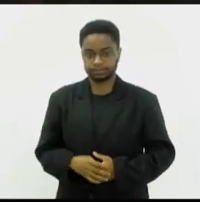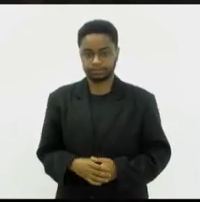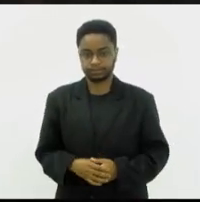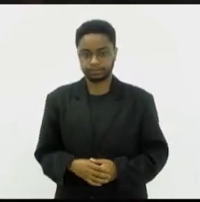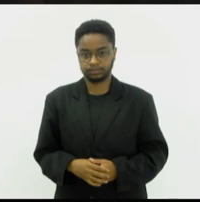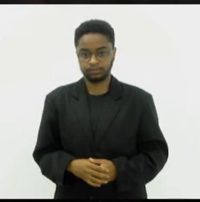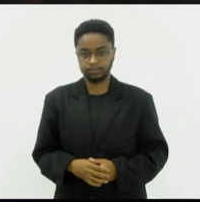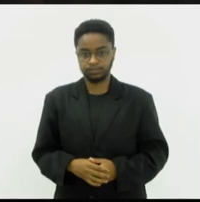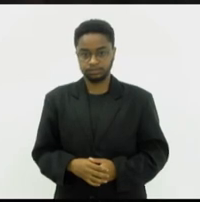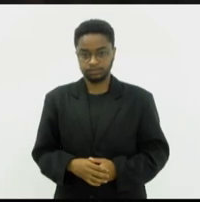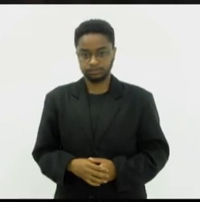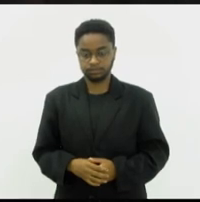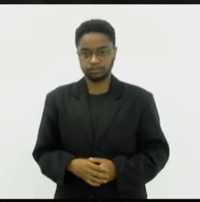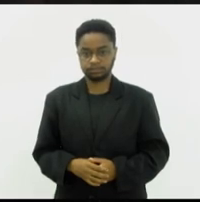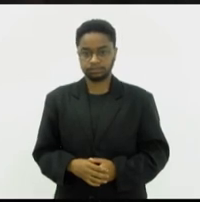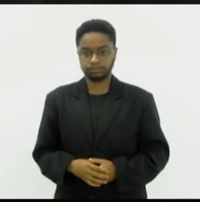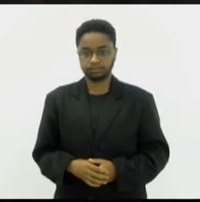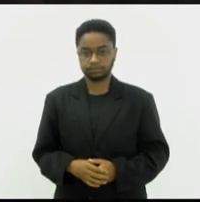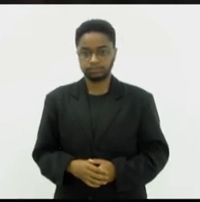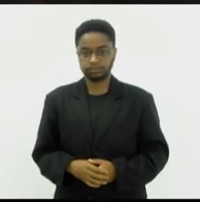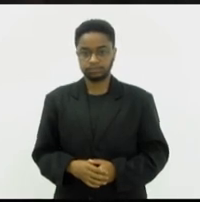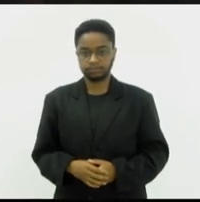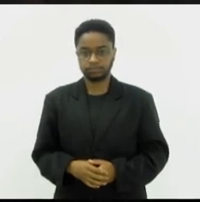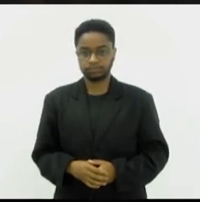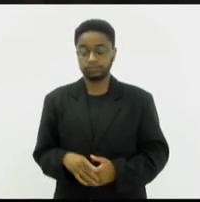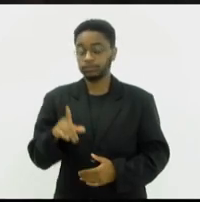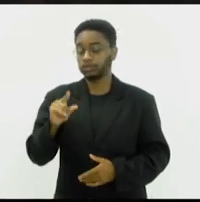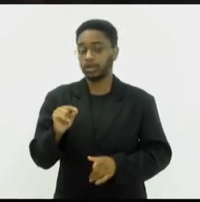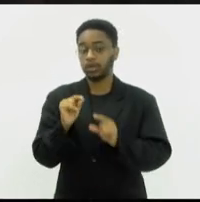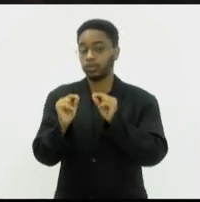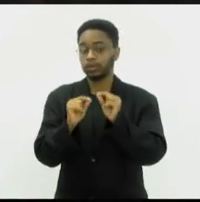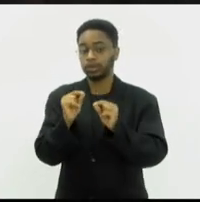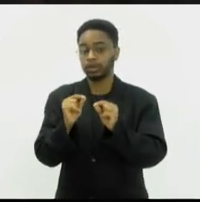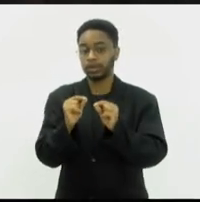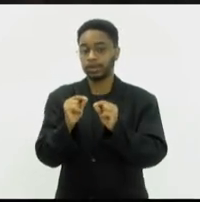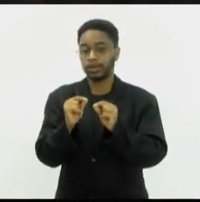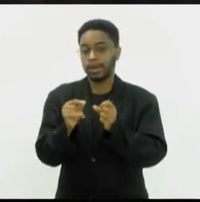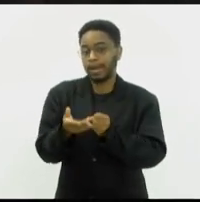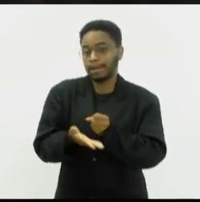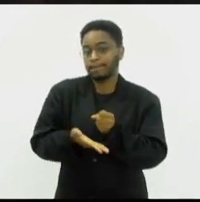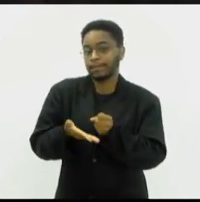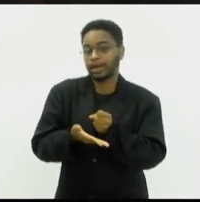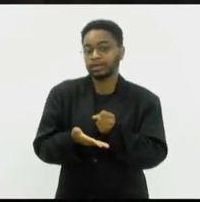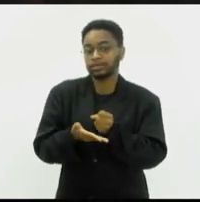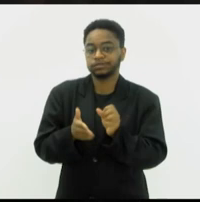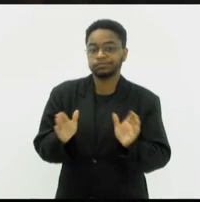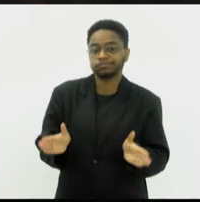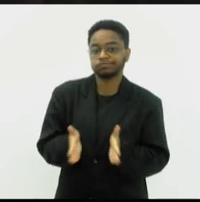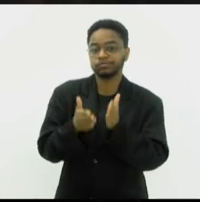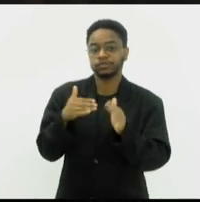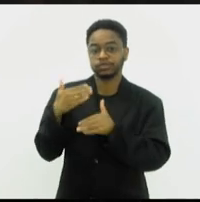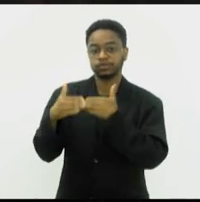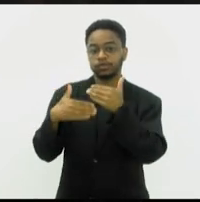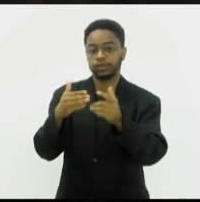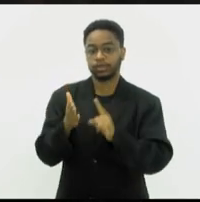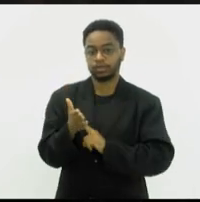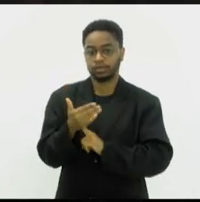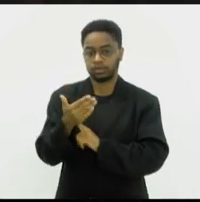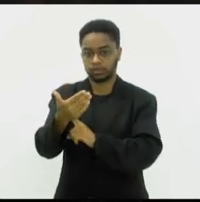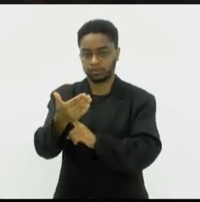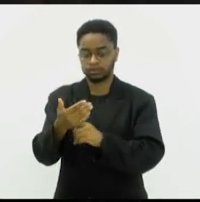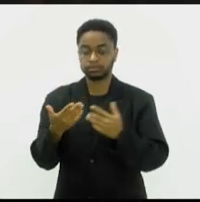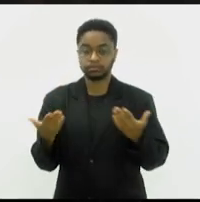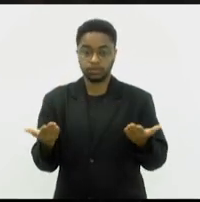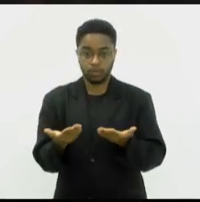que é a base do desenvolvimento tecnológico. E hoje, nessa